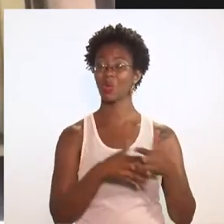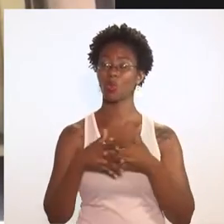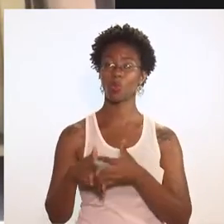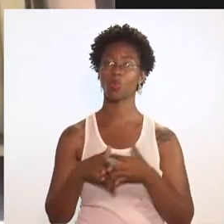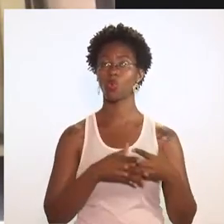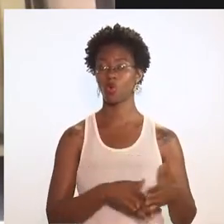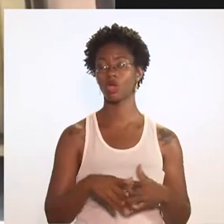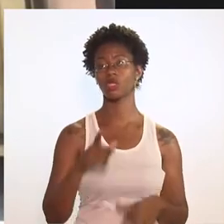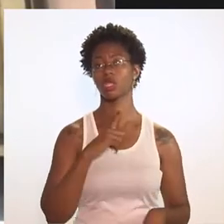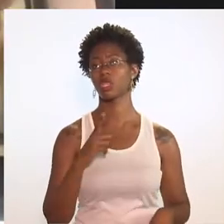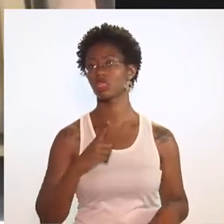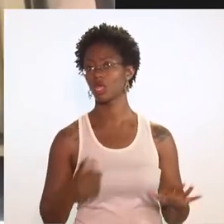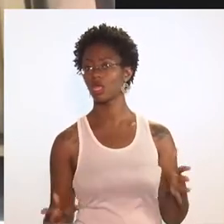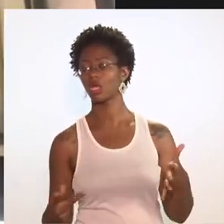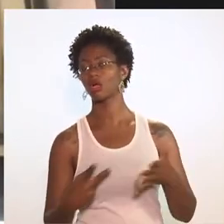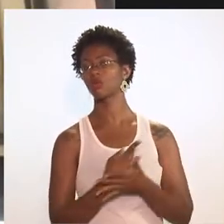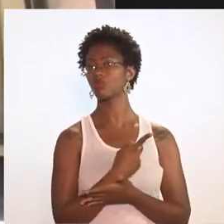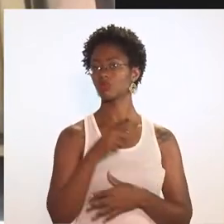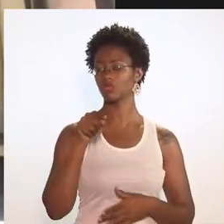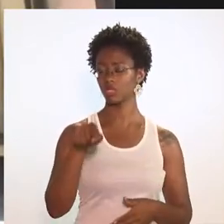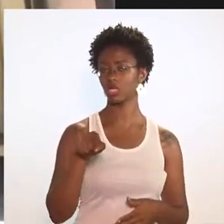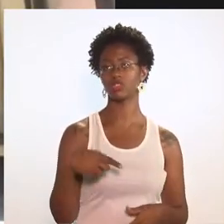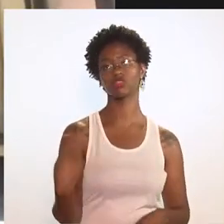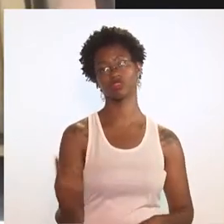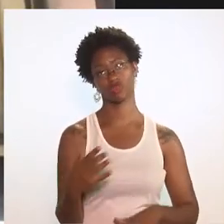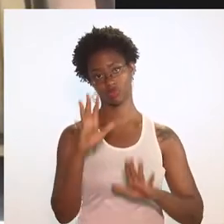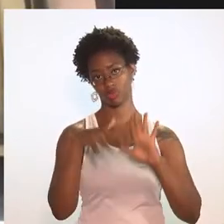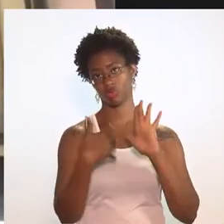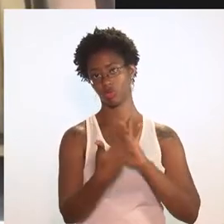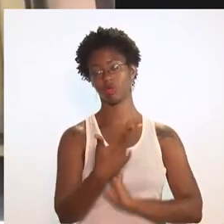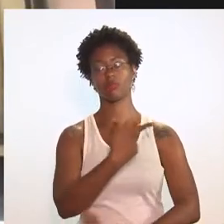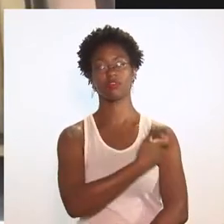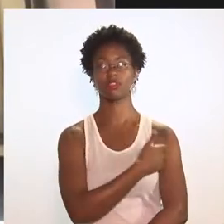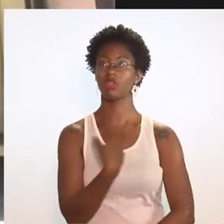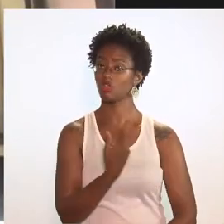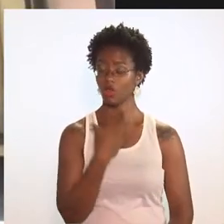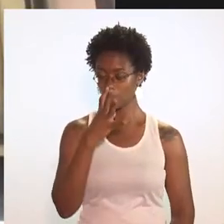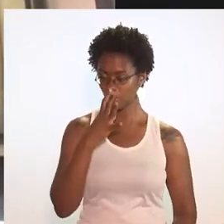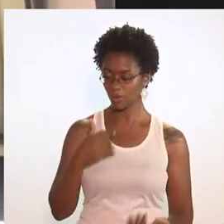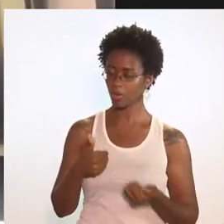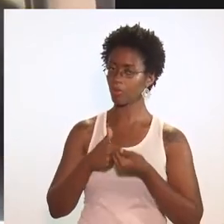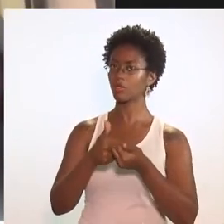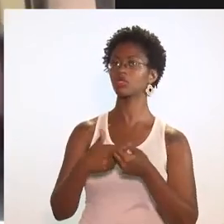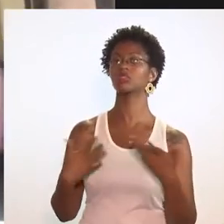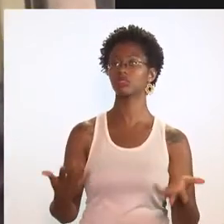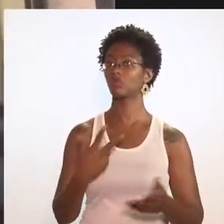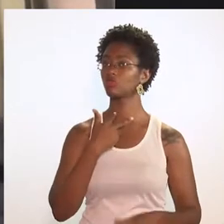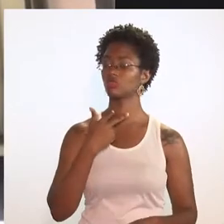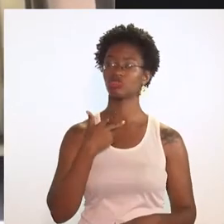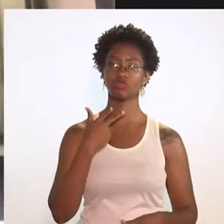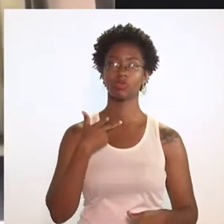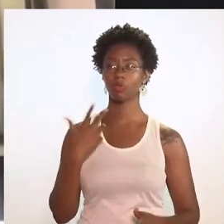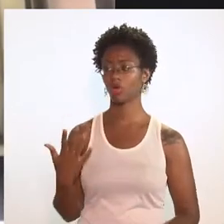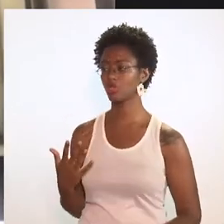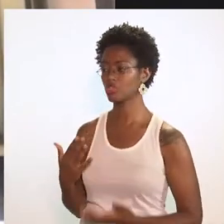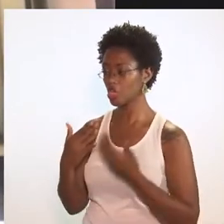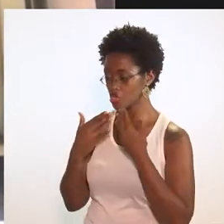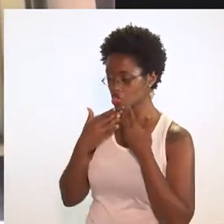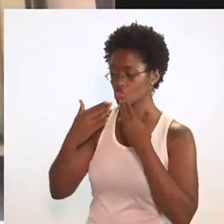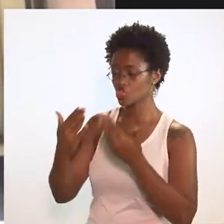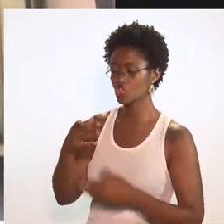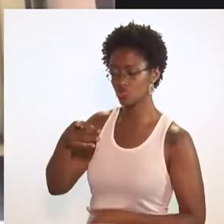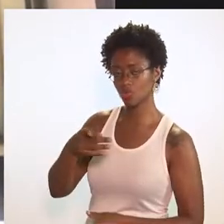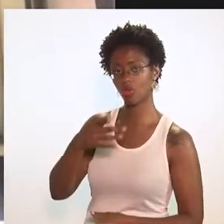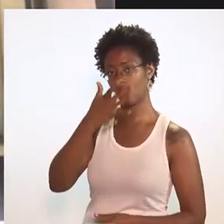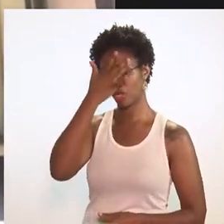complexidade que se dá no cronograma de vacinação, nós estamos acompanhando. Isso é um ponto. Ou seja, a gente não pode expor as